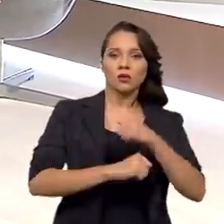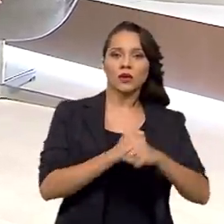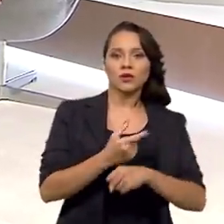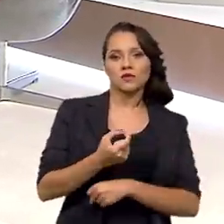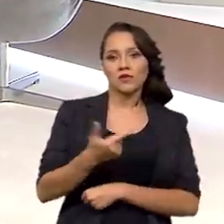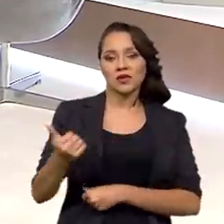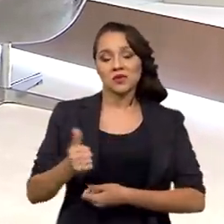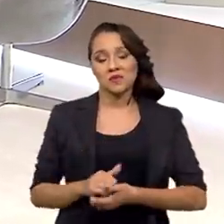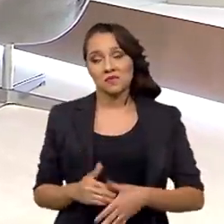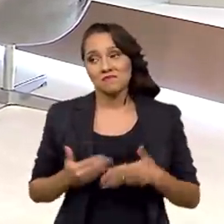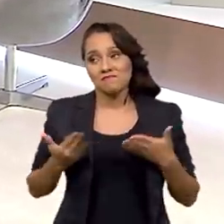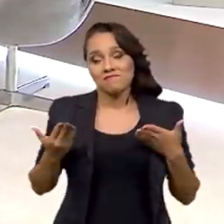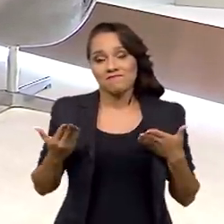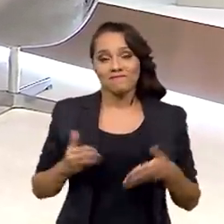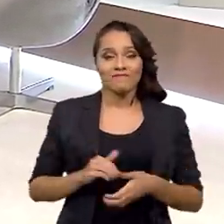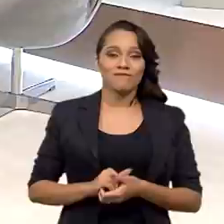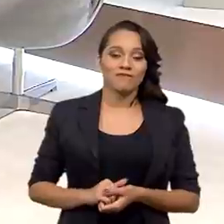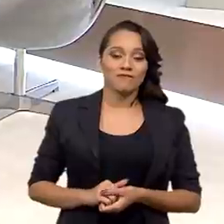Ou seja,